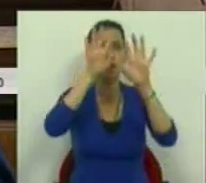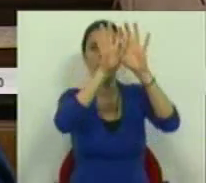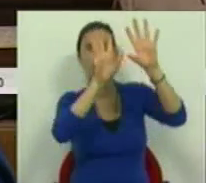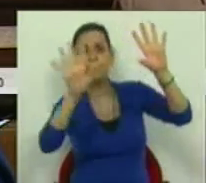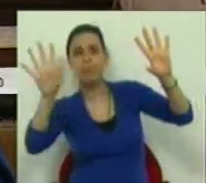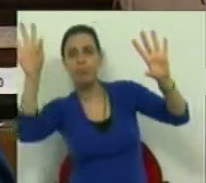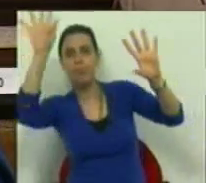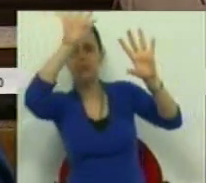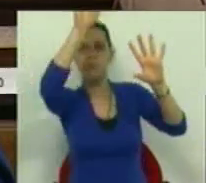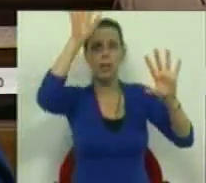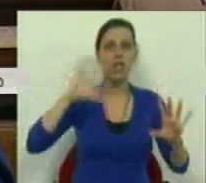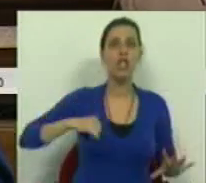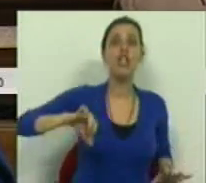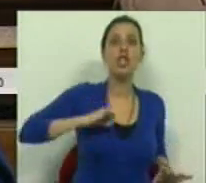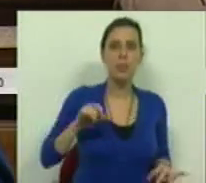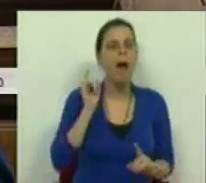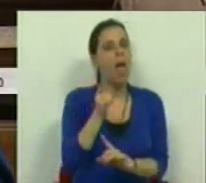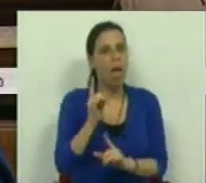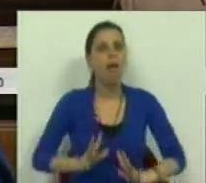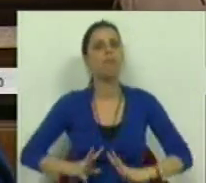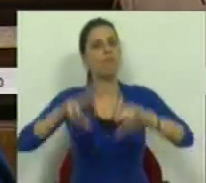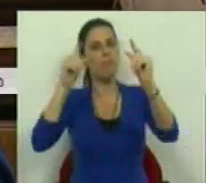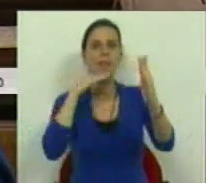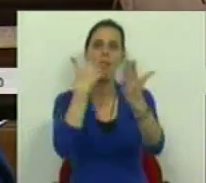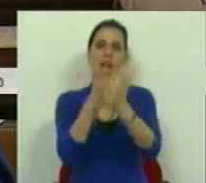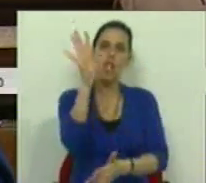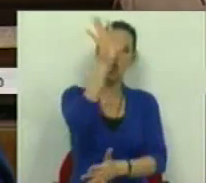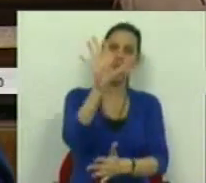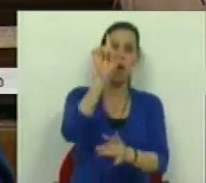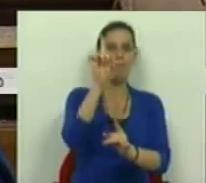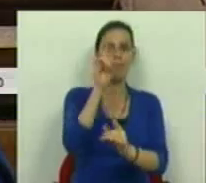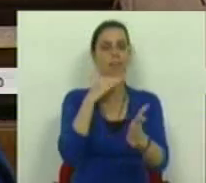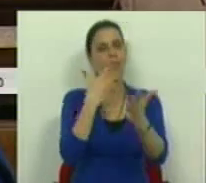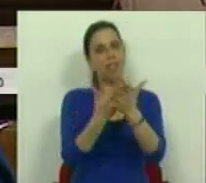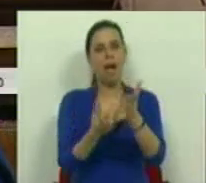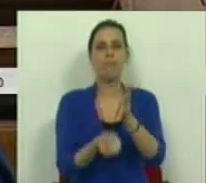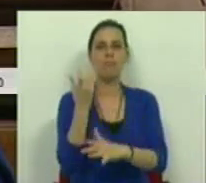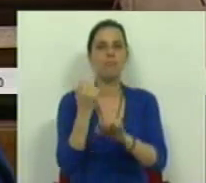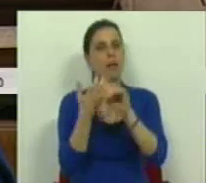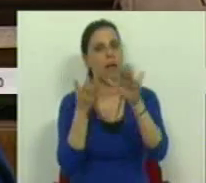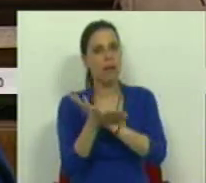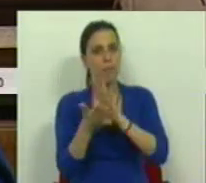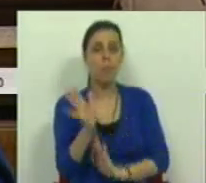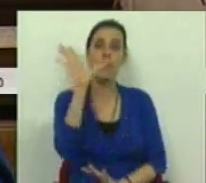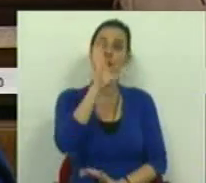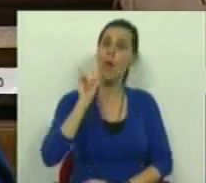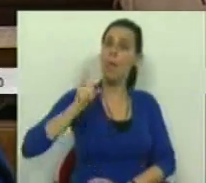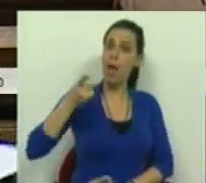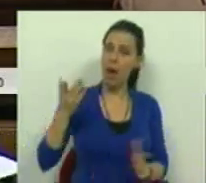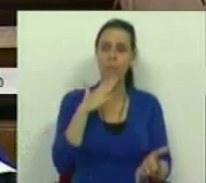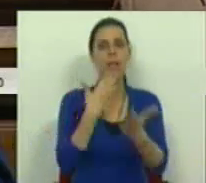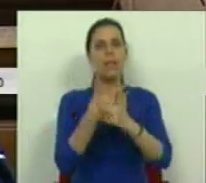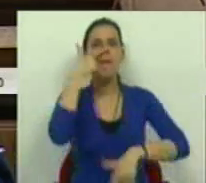país e a Espanha. É assim a forma de desenvolver a região, é assim a forma de criar emprego, é assim a forma de